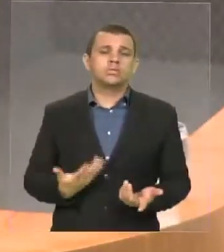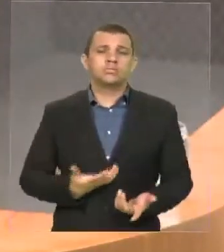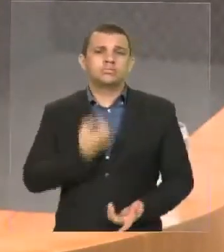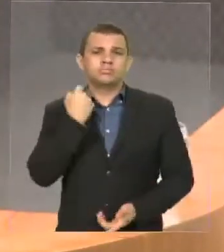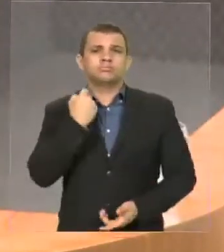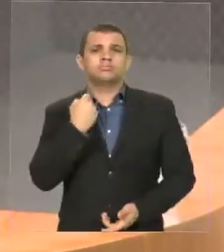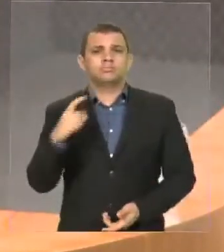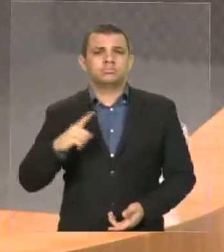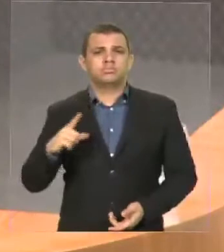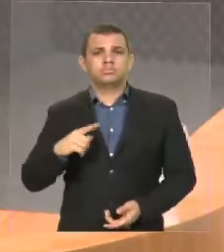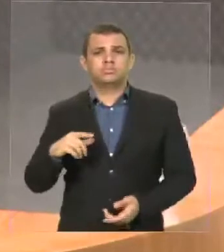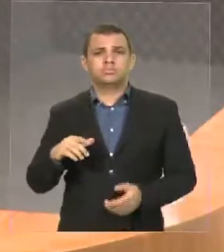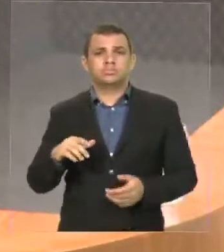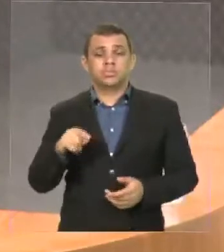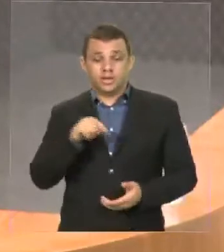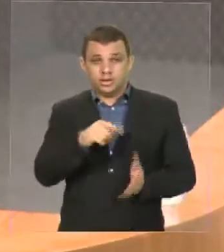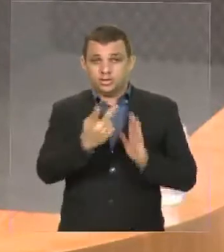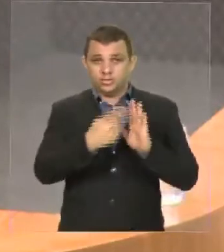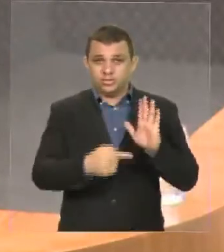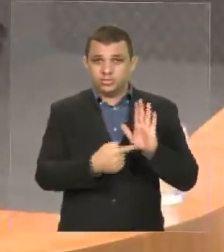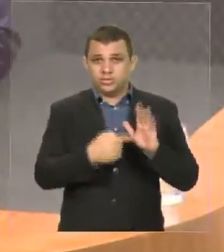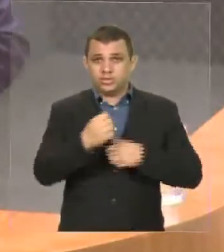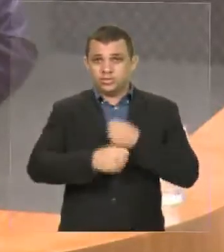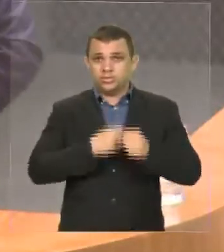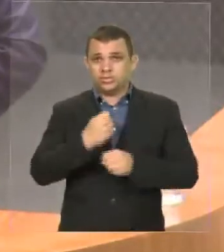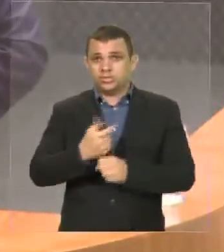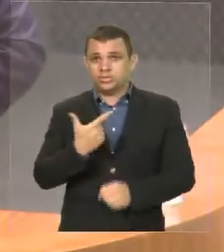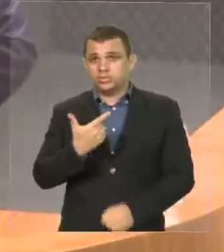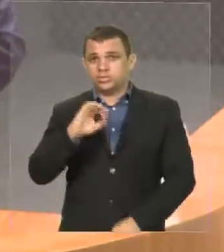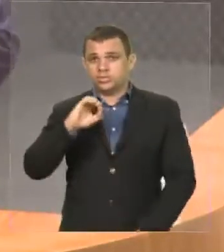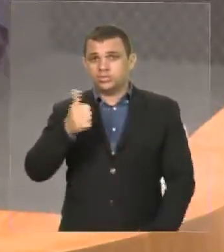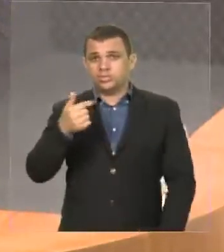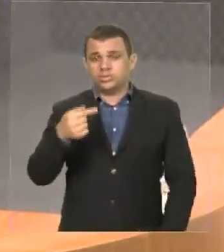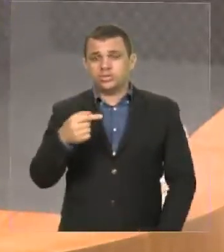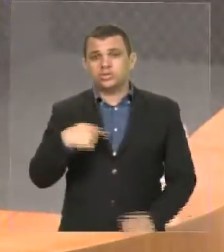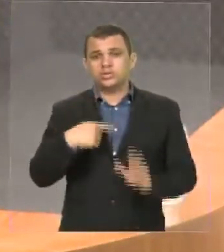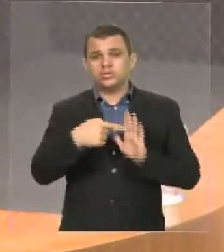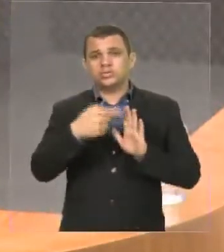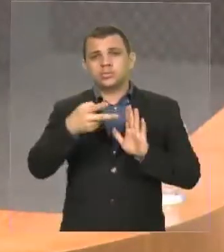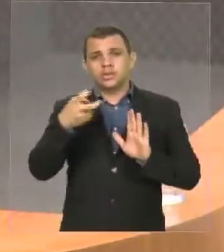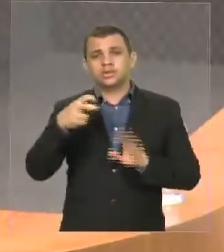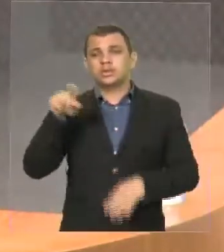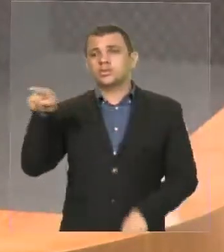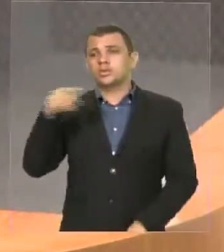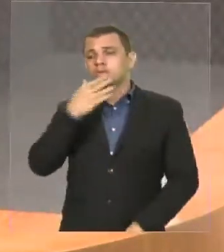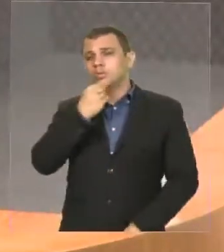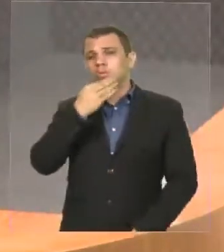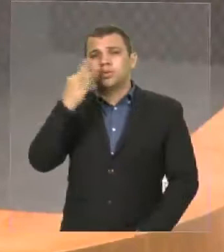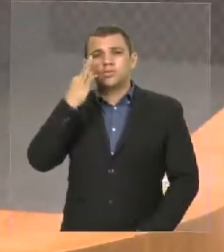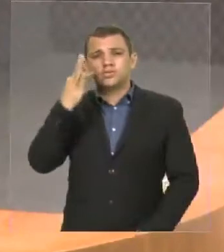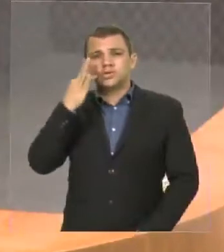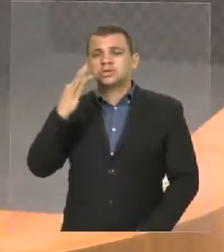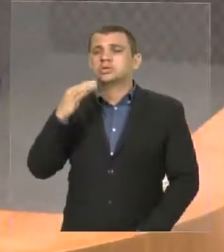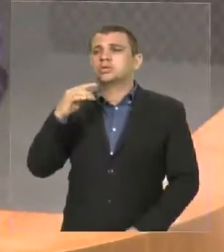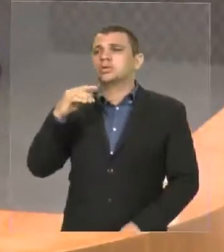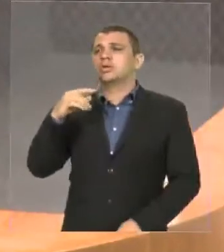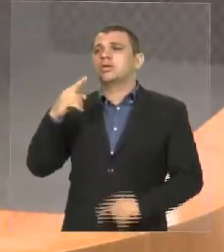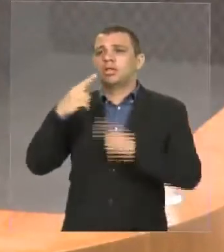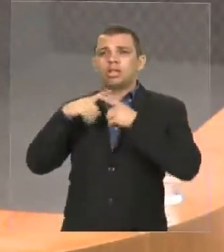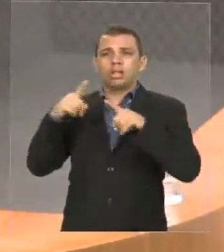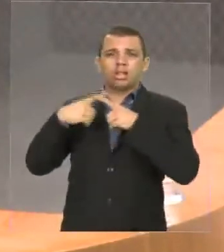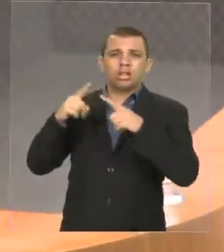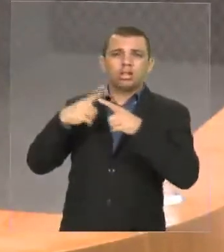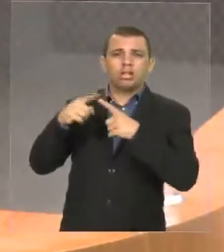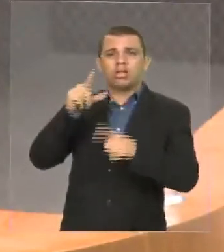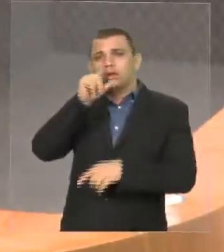abrimos aqui o Pelô de 2017, que a gente vê o chororô do Twitter do Flávio Dino, e a gente vê aqui